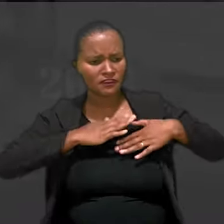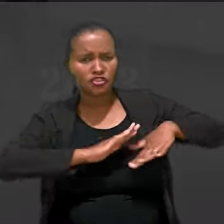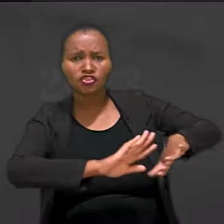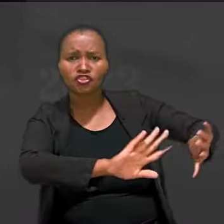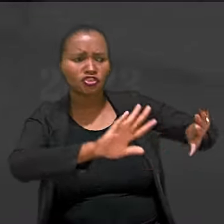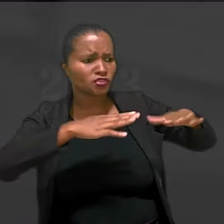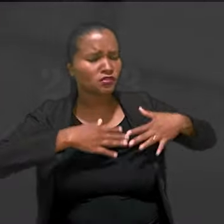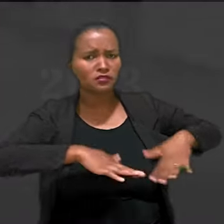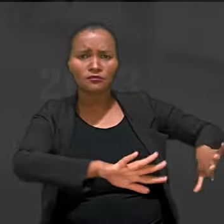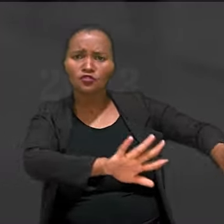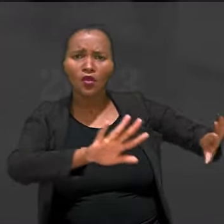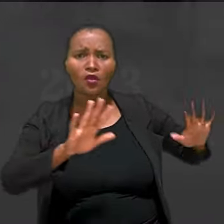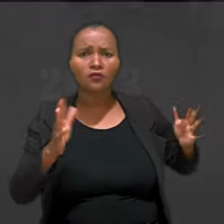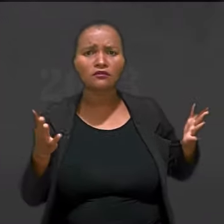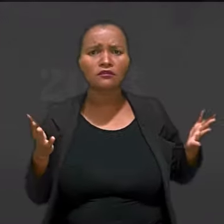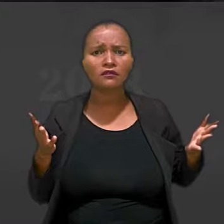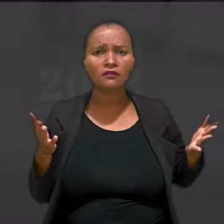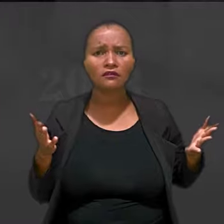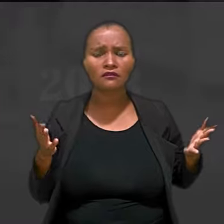Pela mão de mim, mulher.